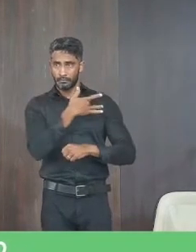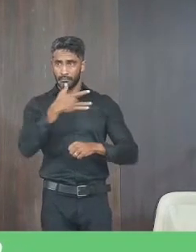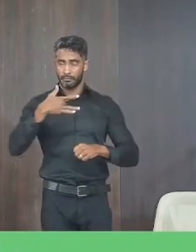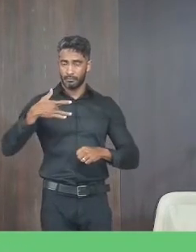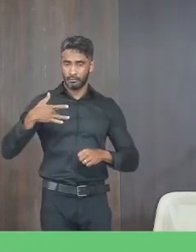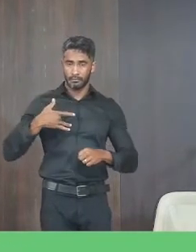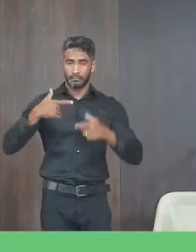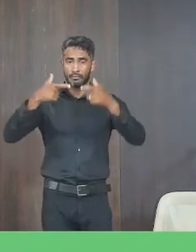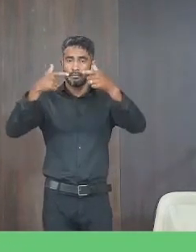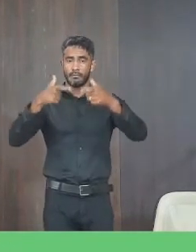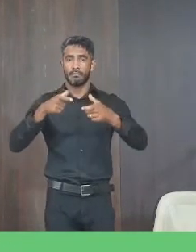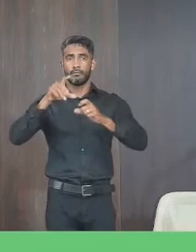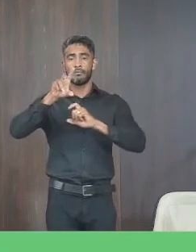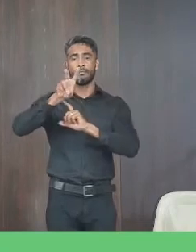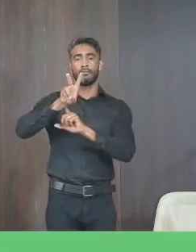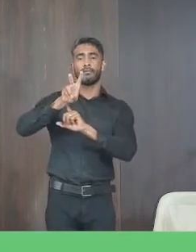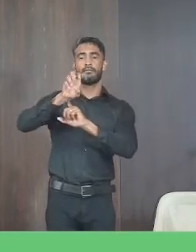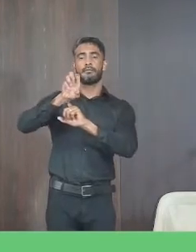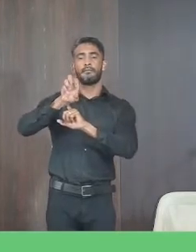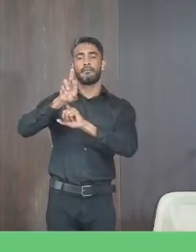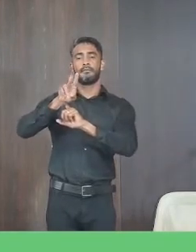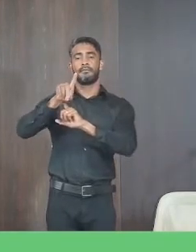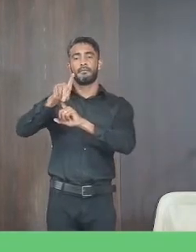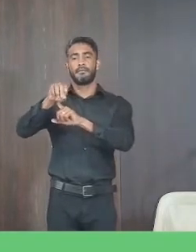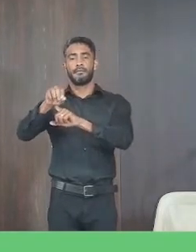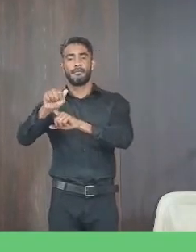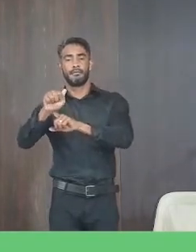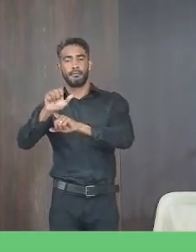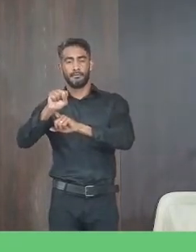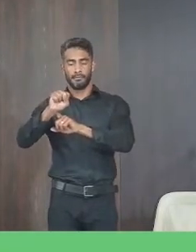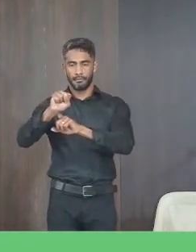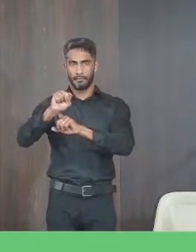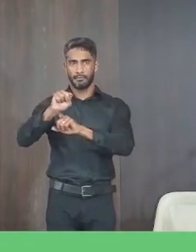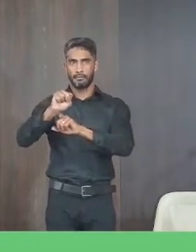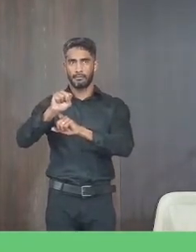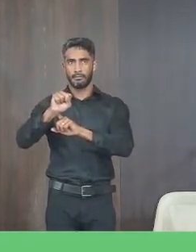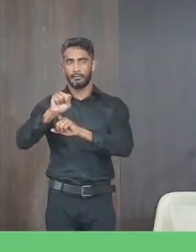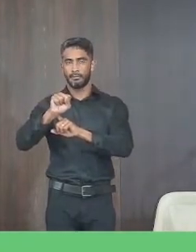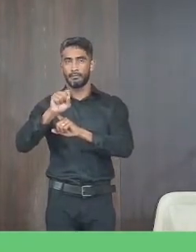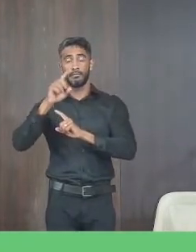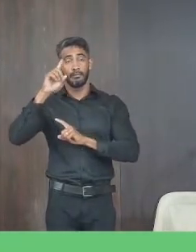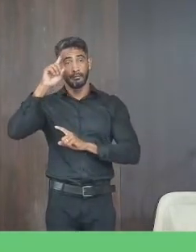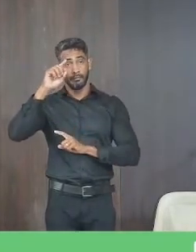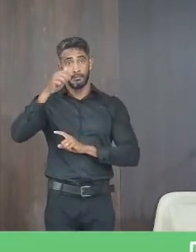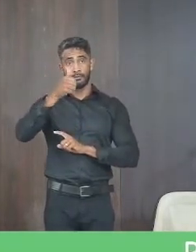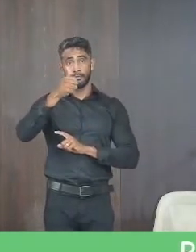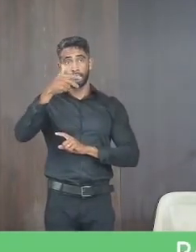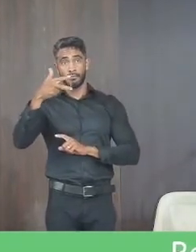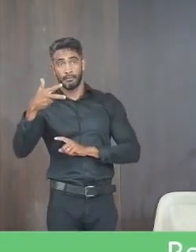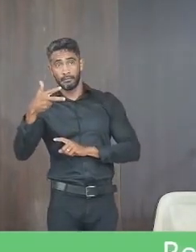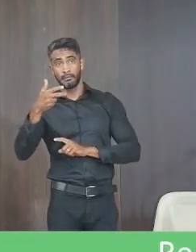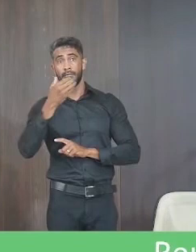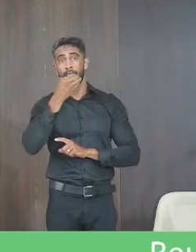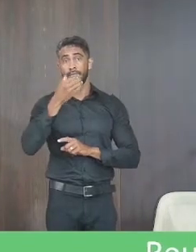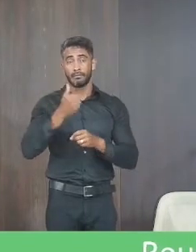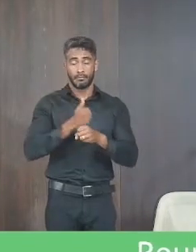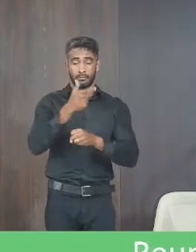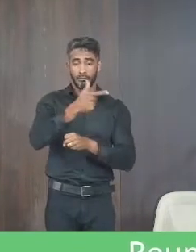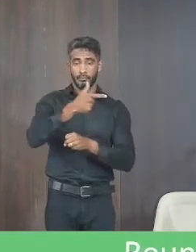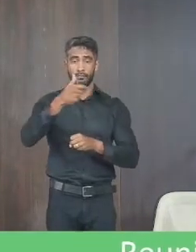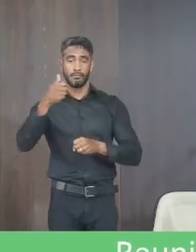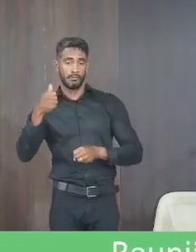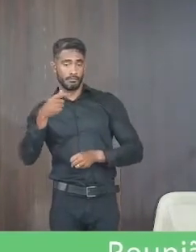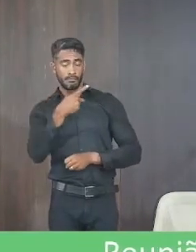localizada no bairro Vereidas considerando que nos nos dias 3 de dezembro 2021 essa